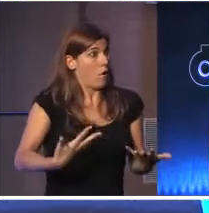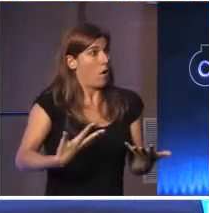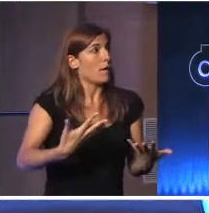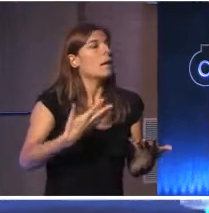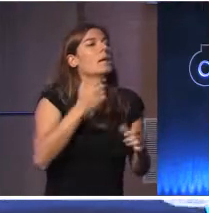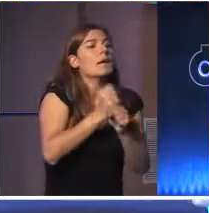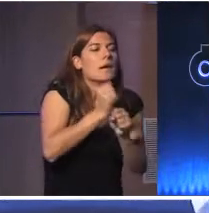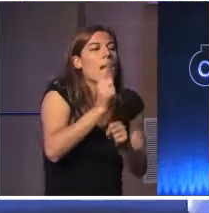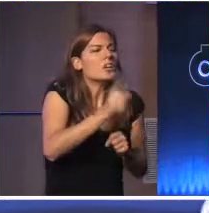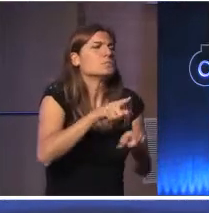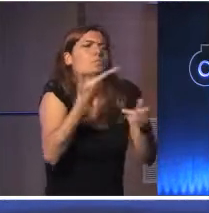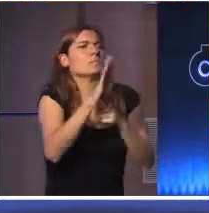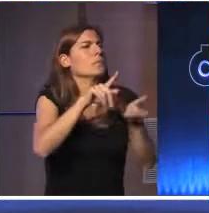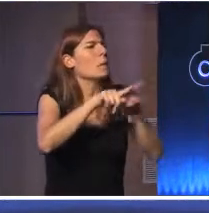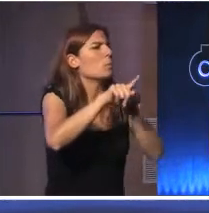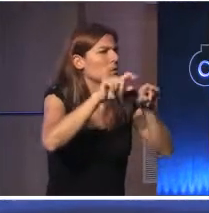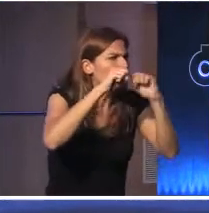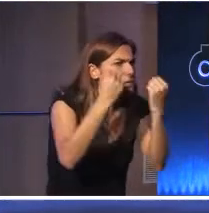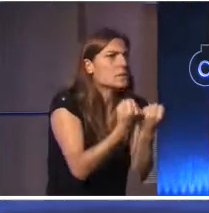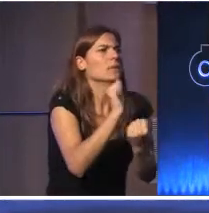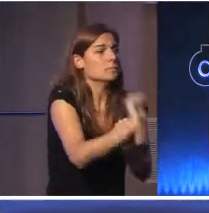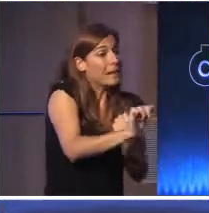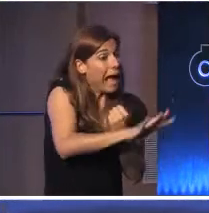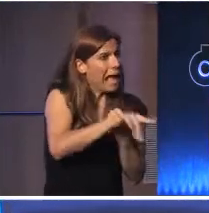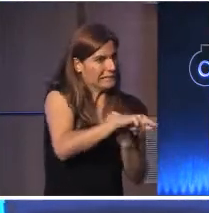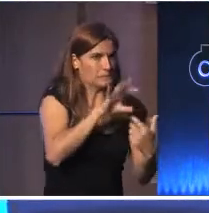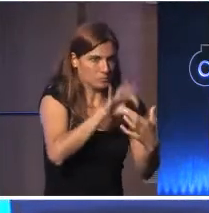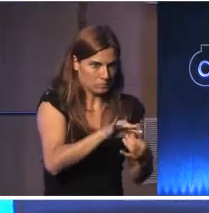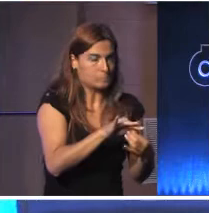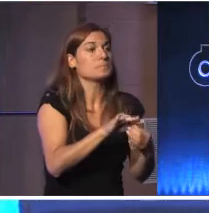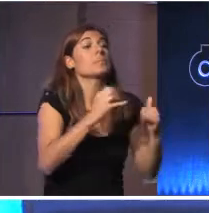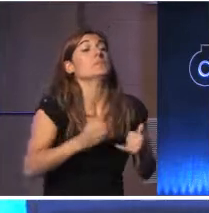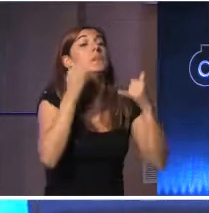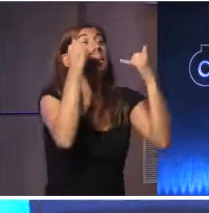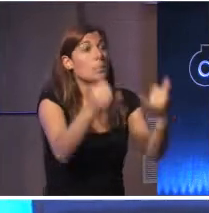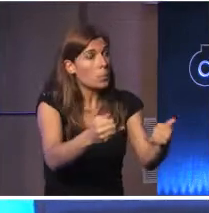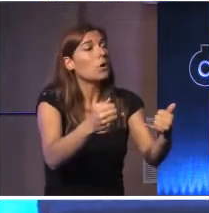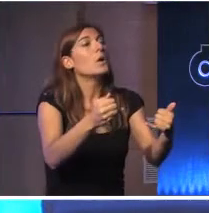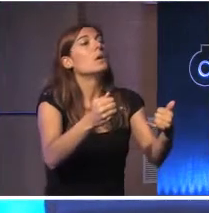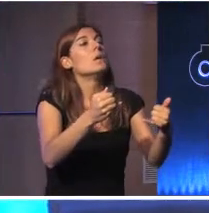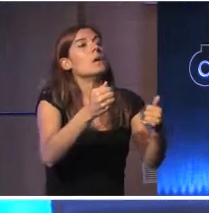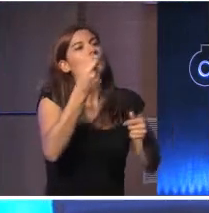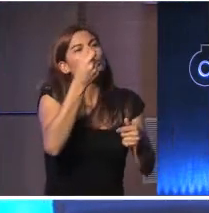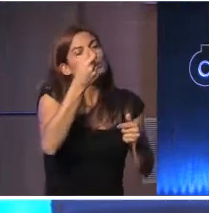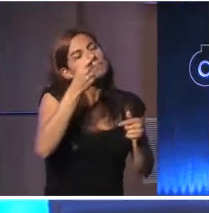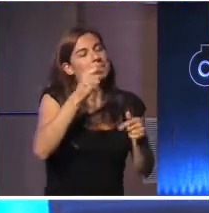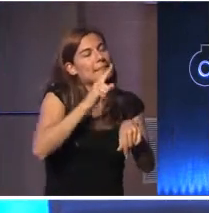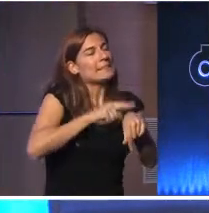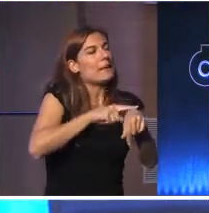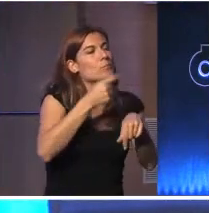esse nível, em termos de políticas sociais, etc., nesta área. E depois, vamos ter um momento mais lúdico.